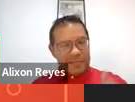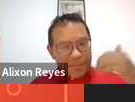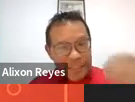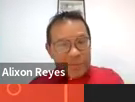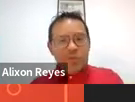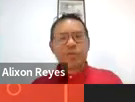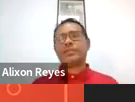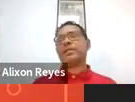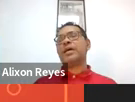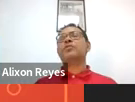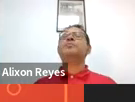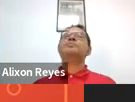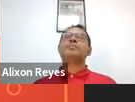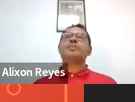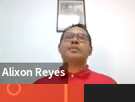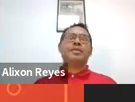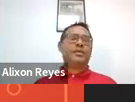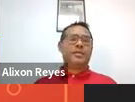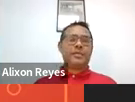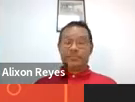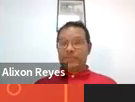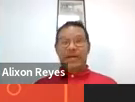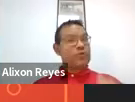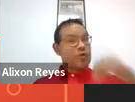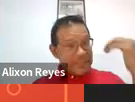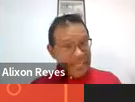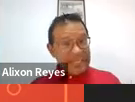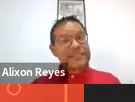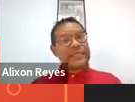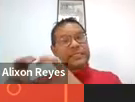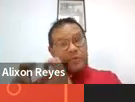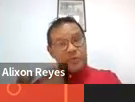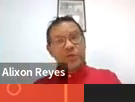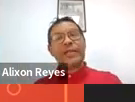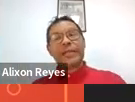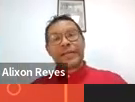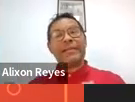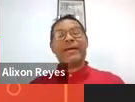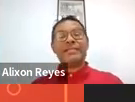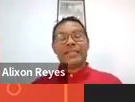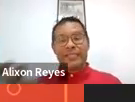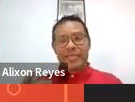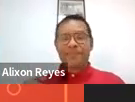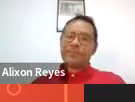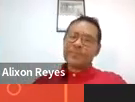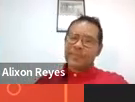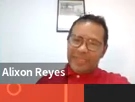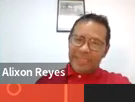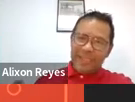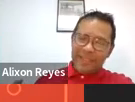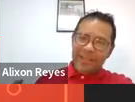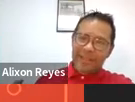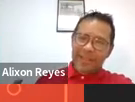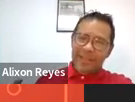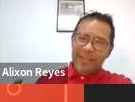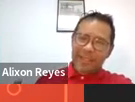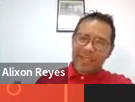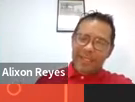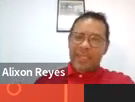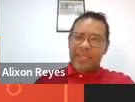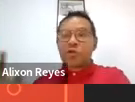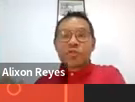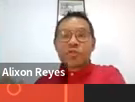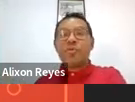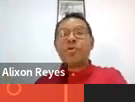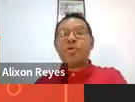de ministros de Estado, de autoridades, de instituições relevantes que, que,